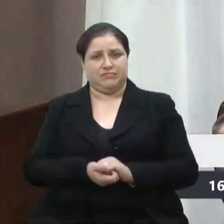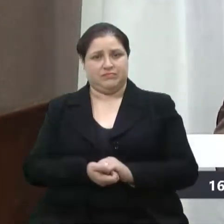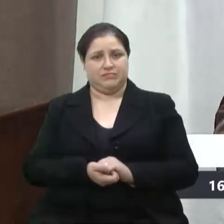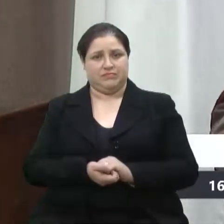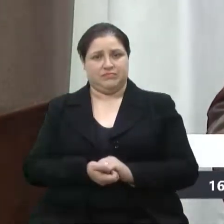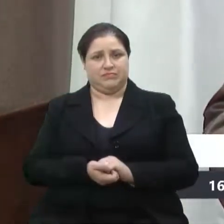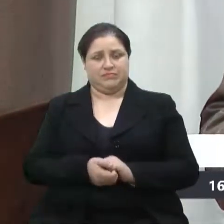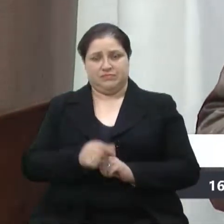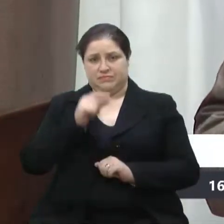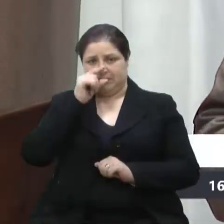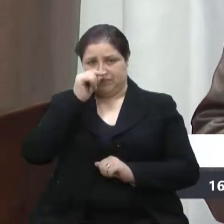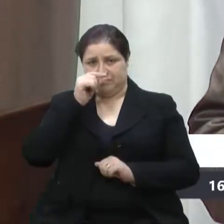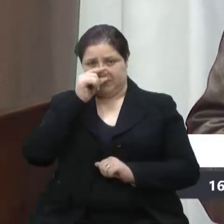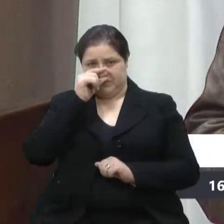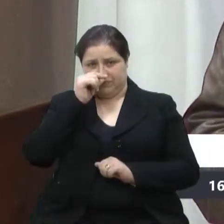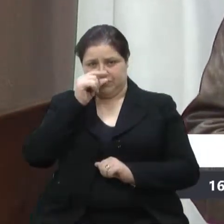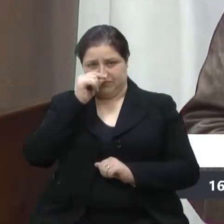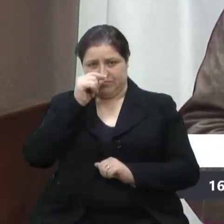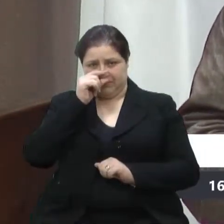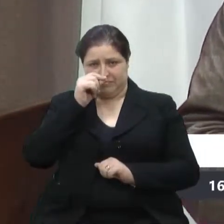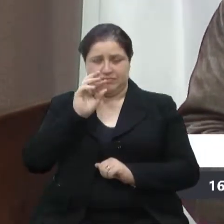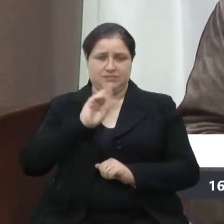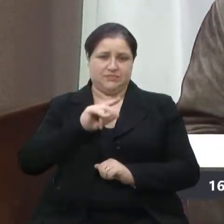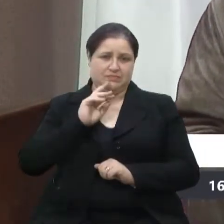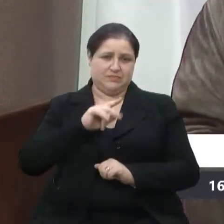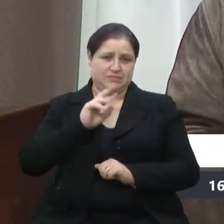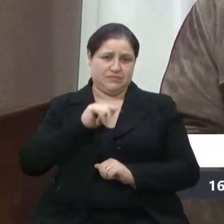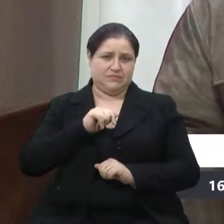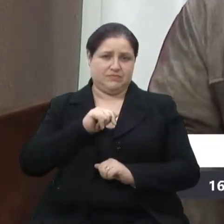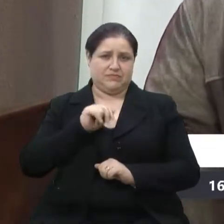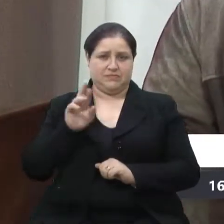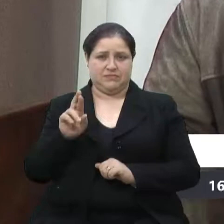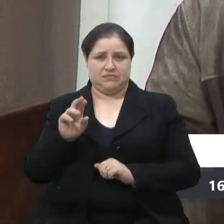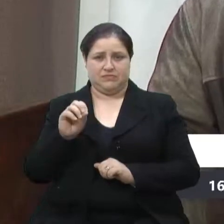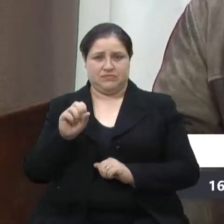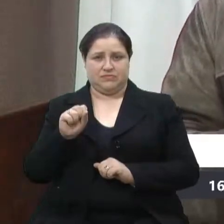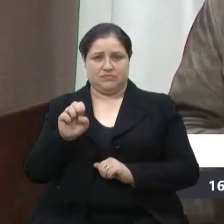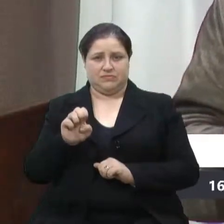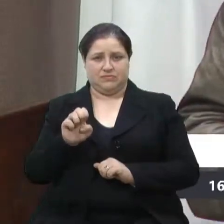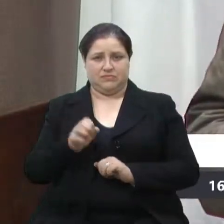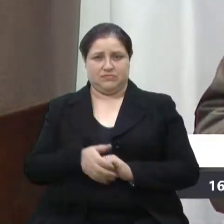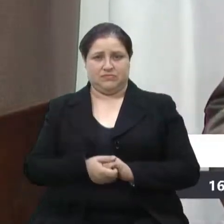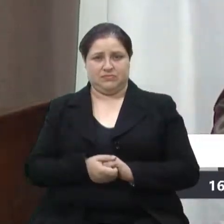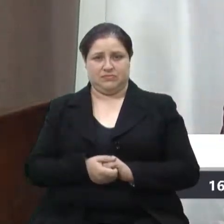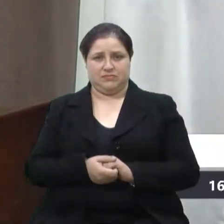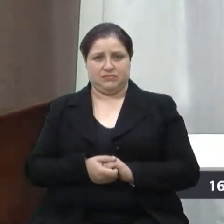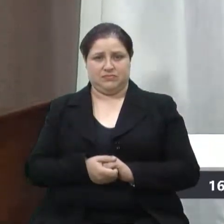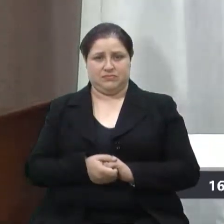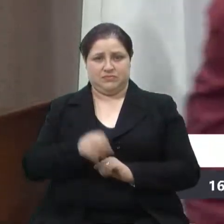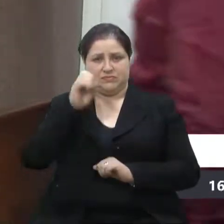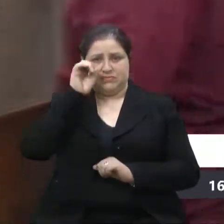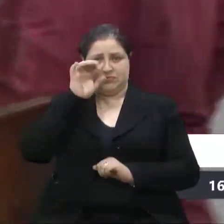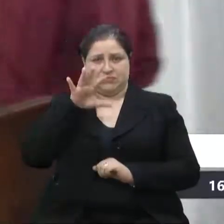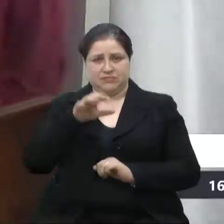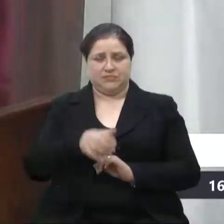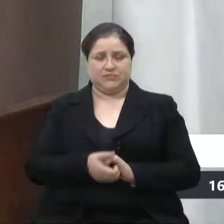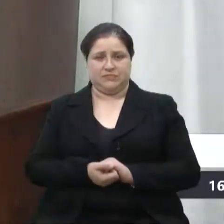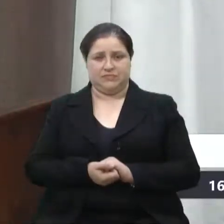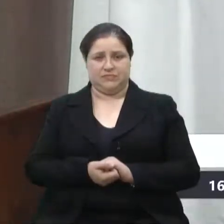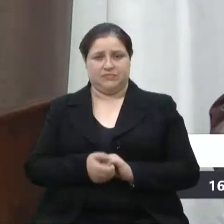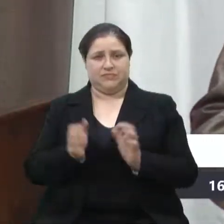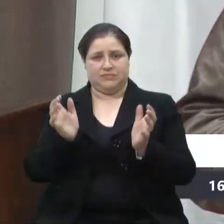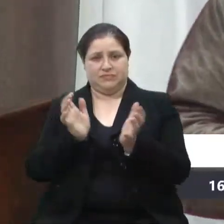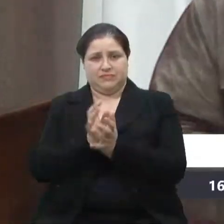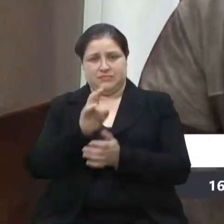Fantinel, o Renato Oliveira, a Rose, o Fiúza, o nosso colega